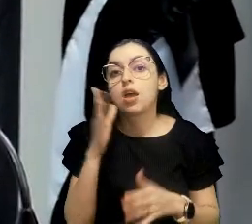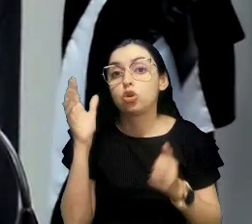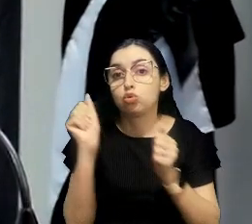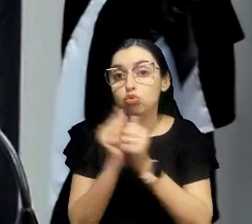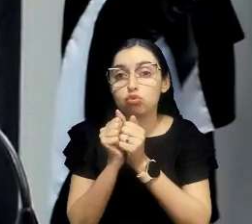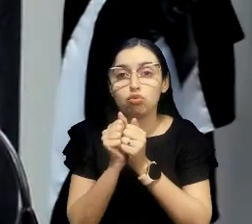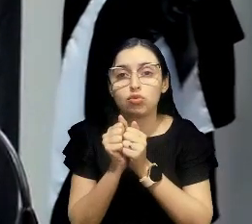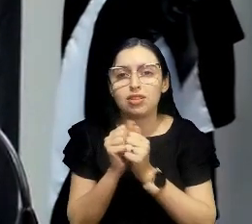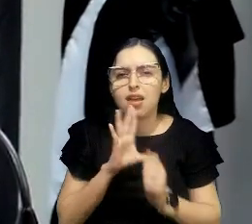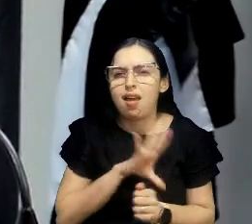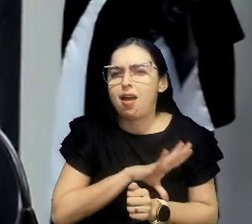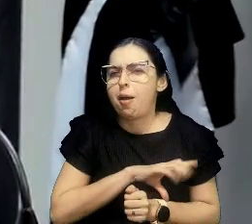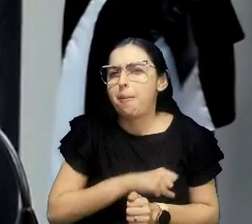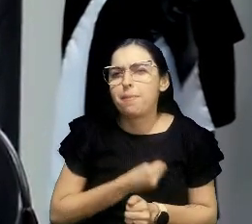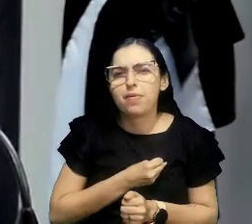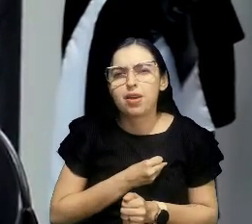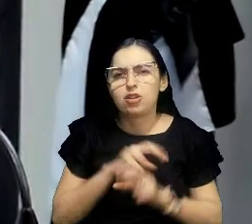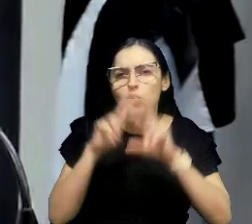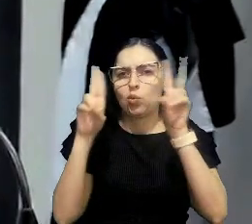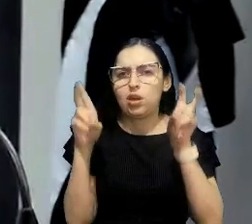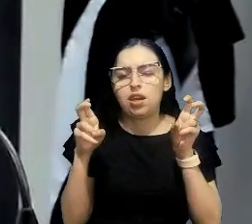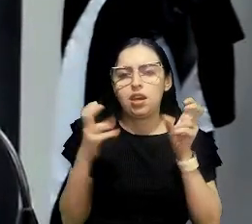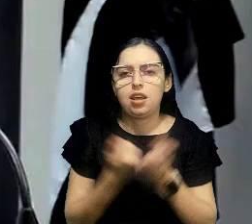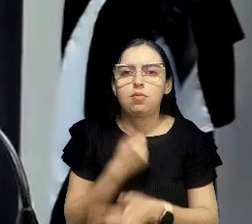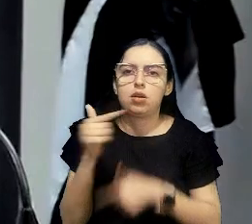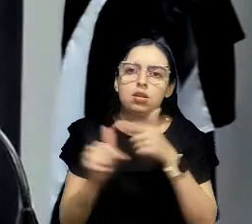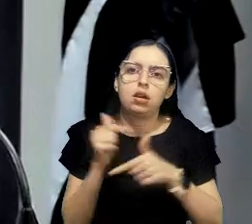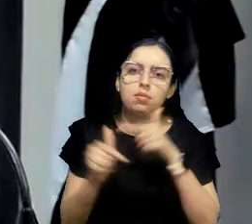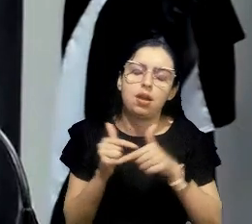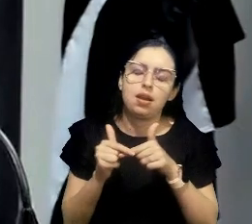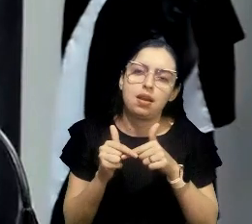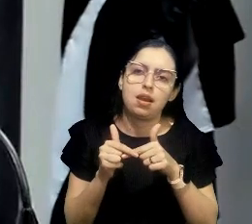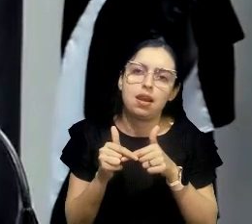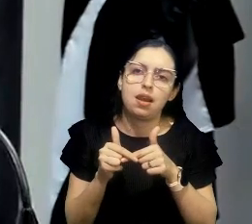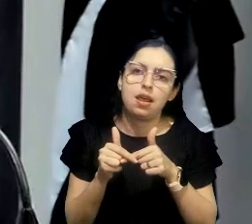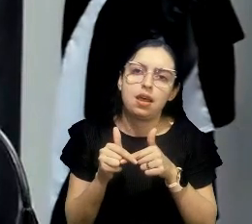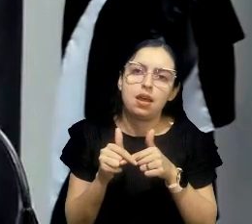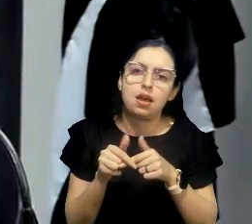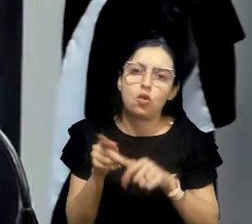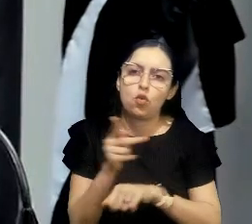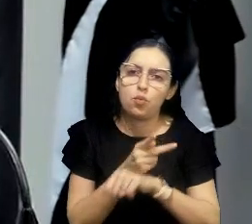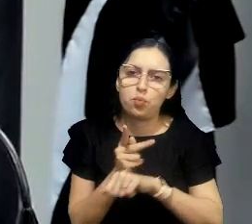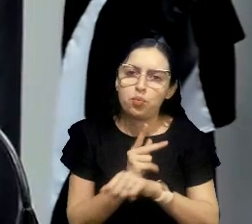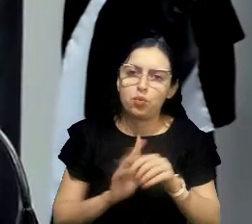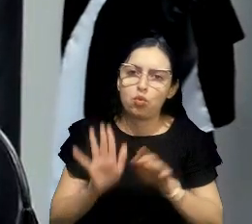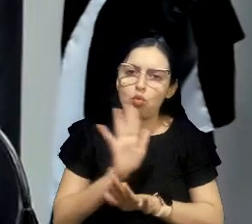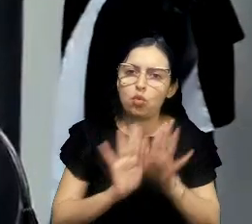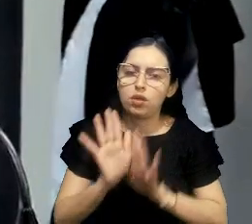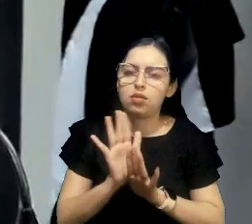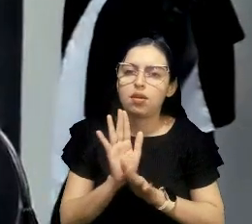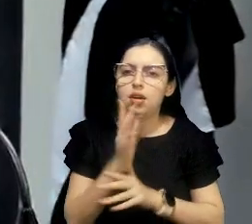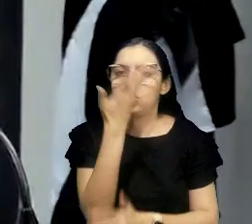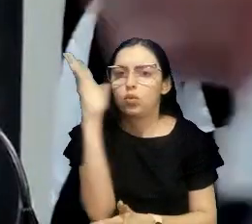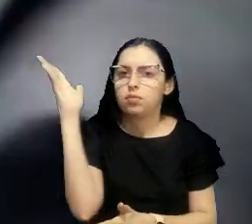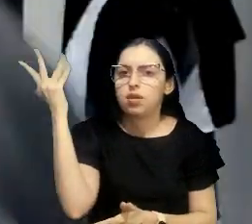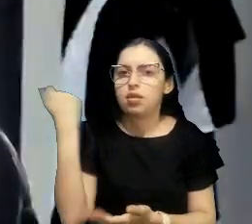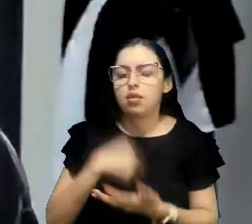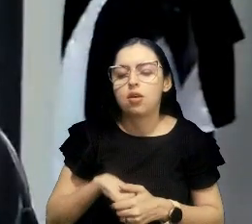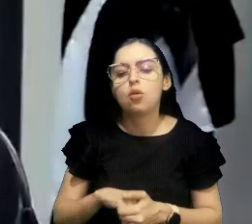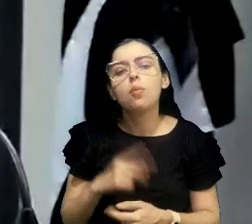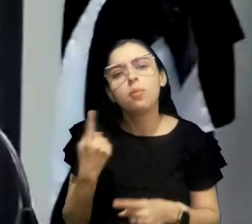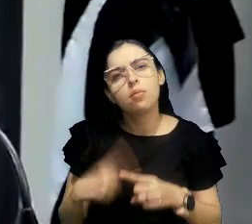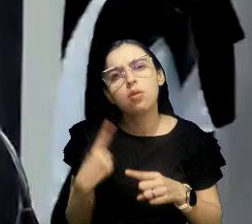apaixonante que é trabalhar em cima da perícia ambiental. E eu vou mostrar por que